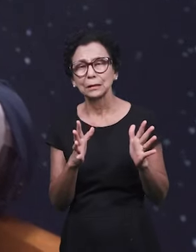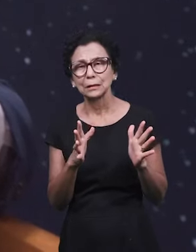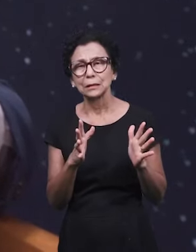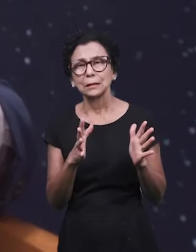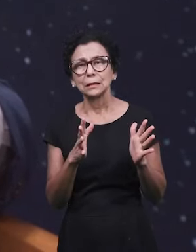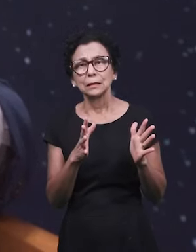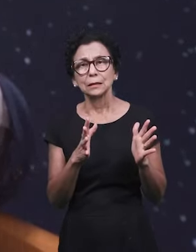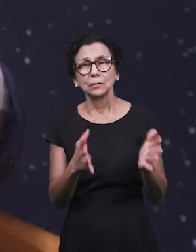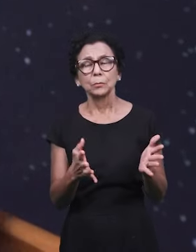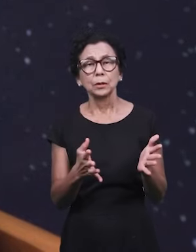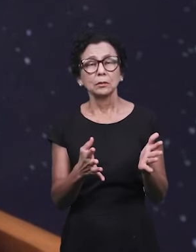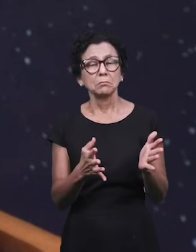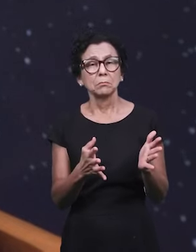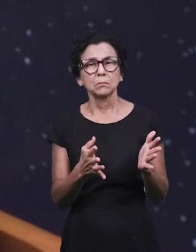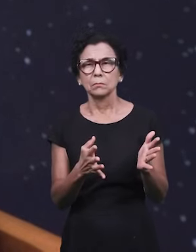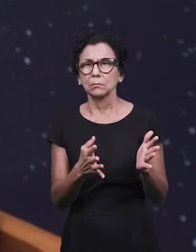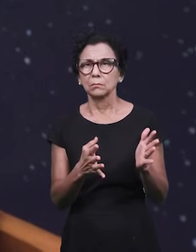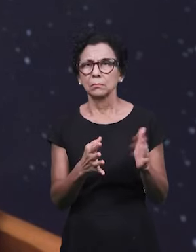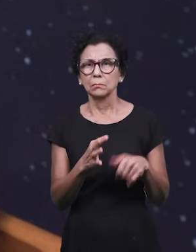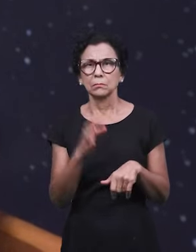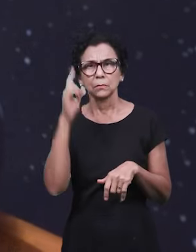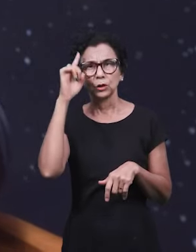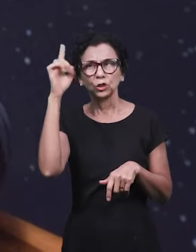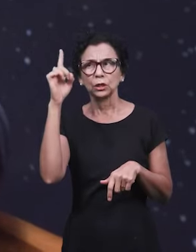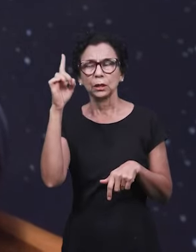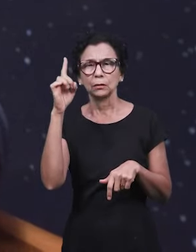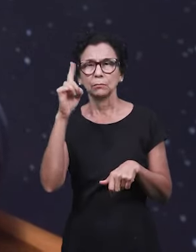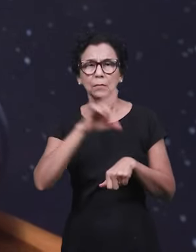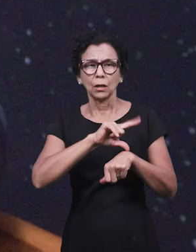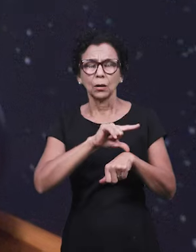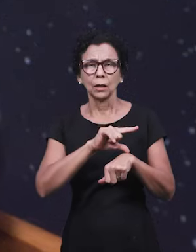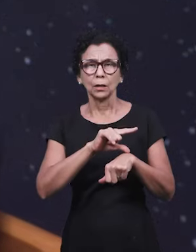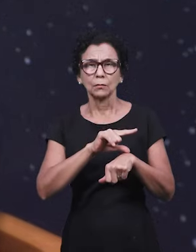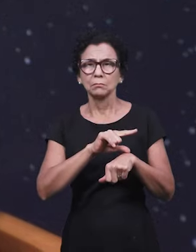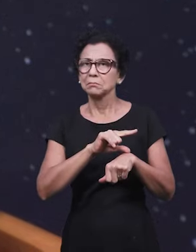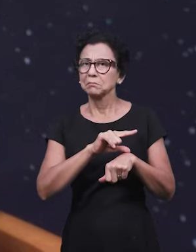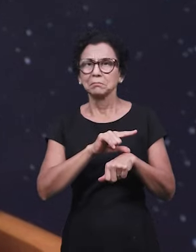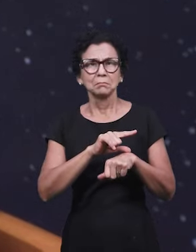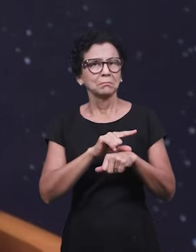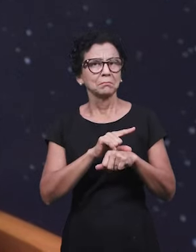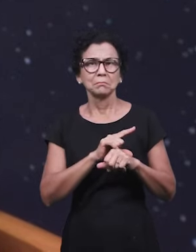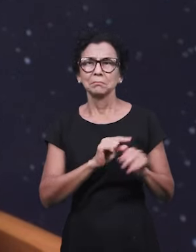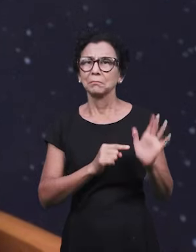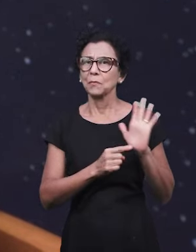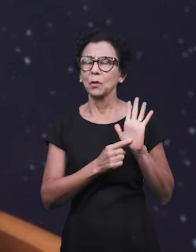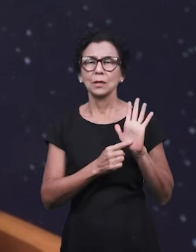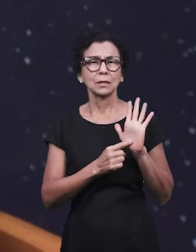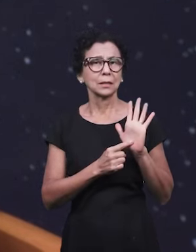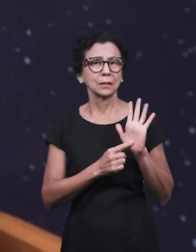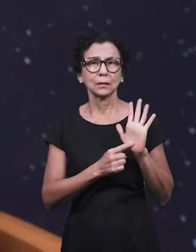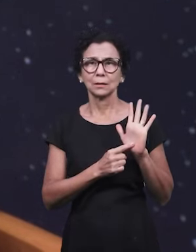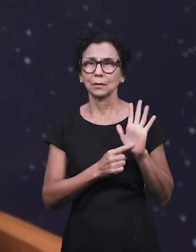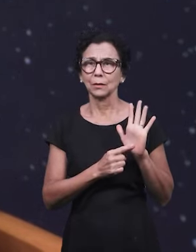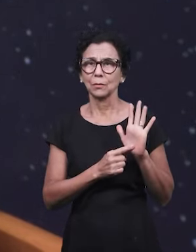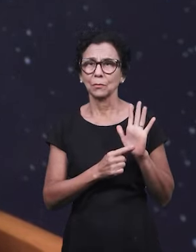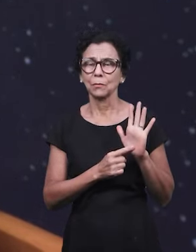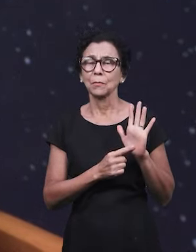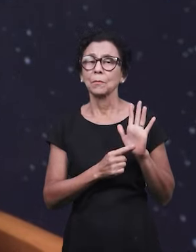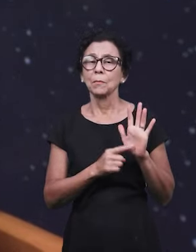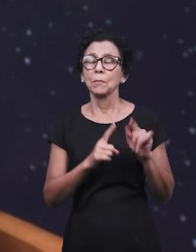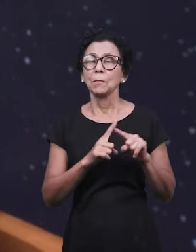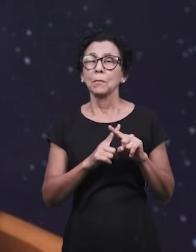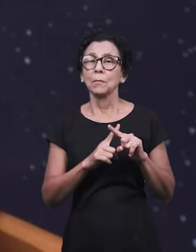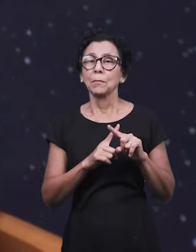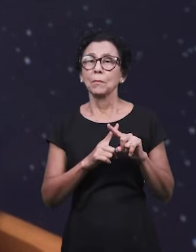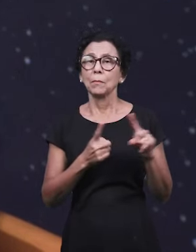está dizendo o dia nem a hora, só está dizendo que é breve. Então, isso significa que, se você não